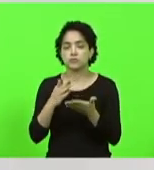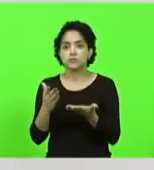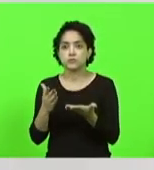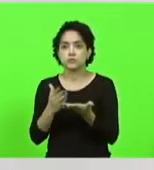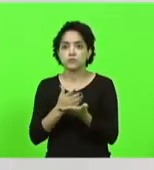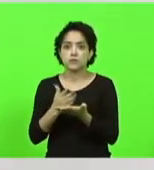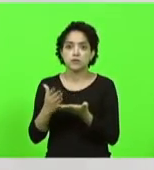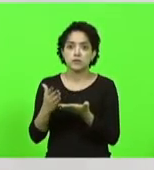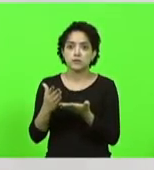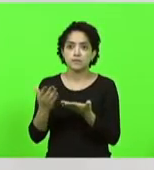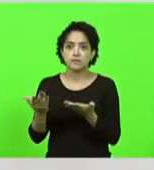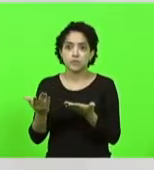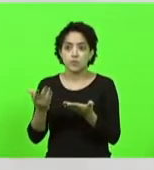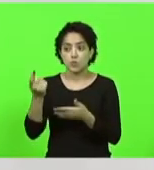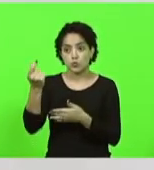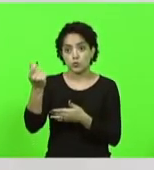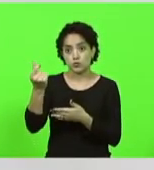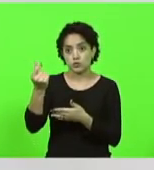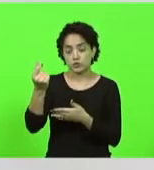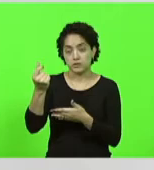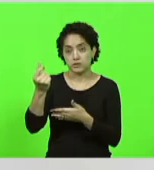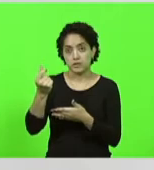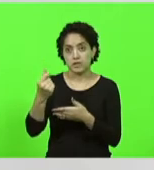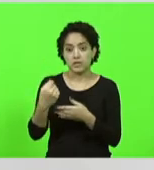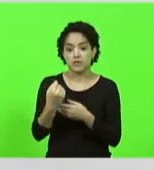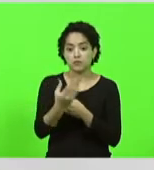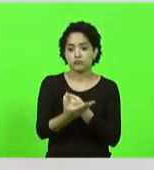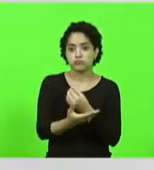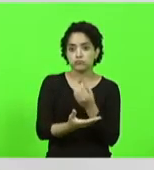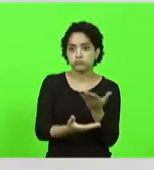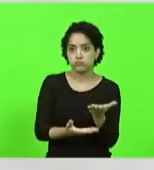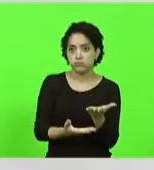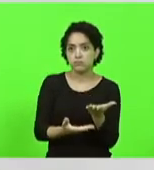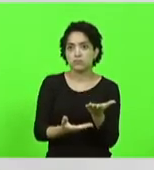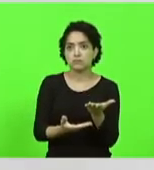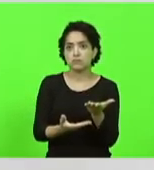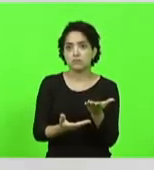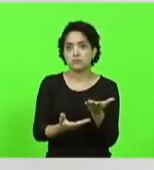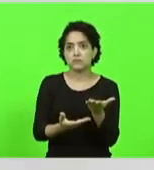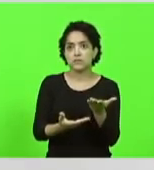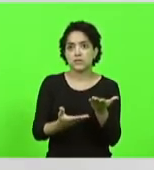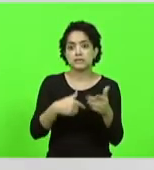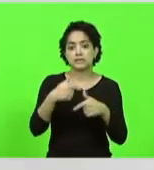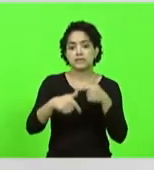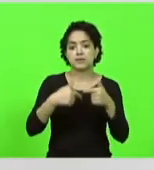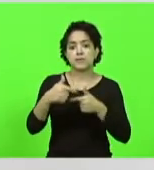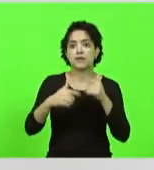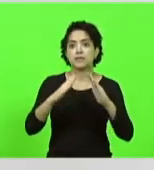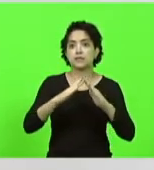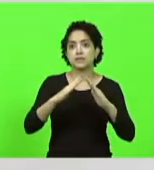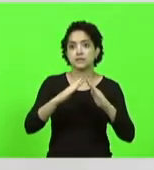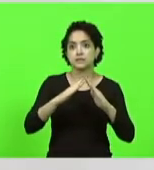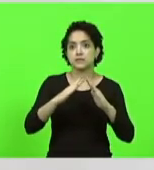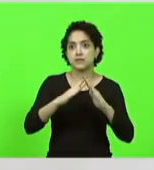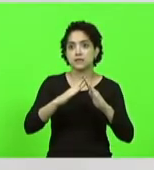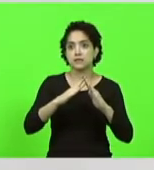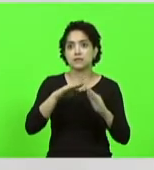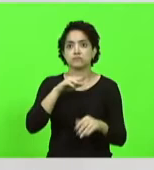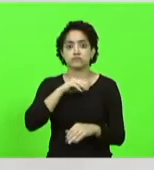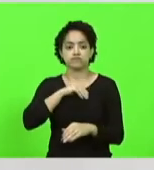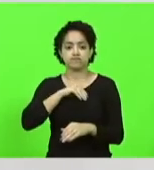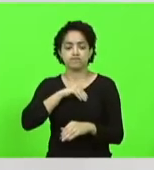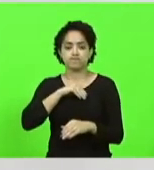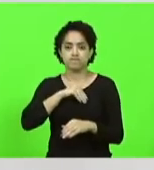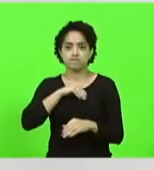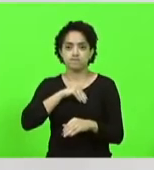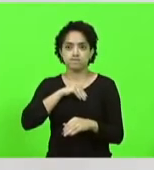o dinheiro para quem está em home office mas que ganhará trabalhando ou